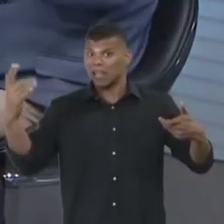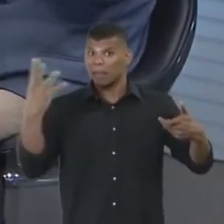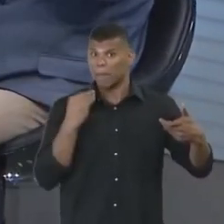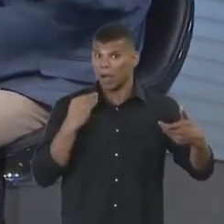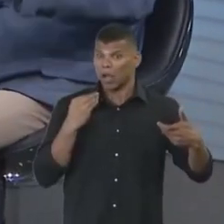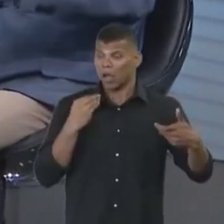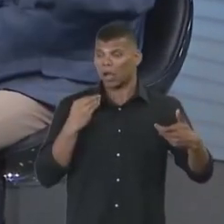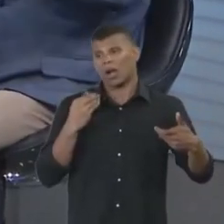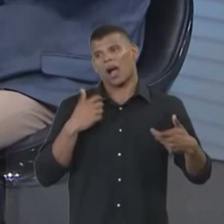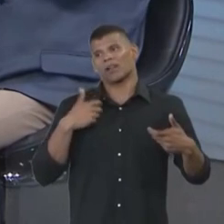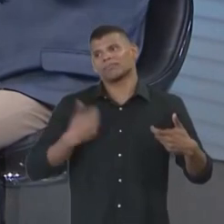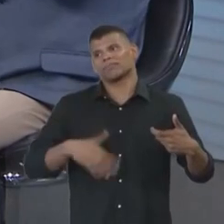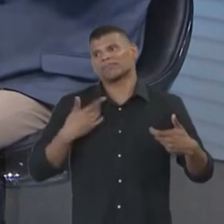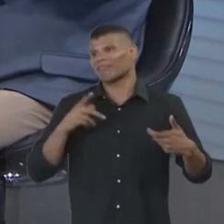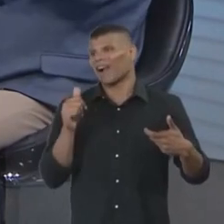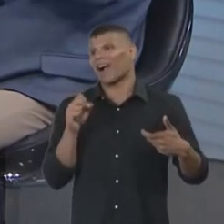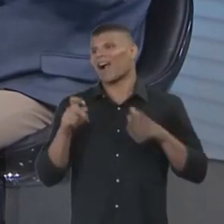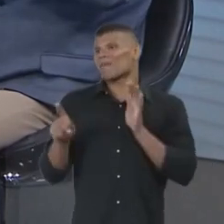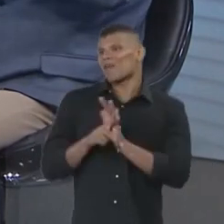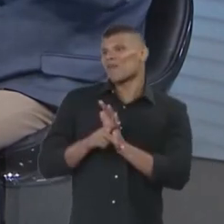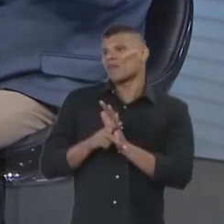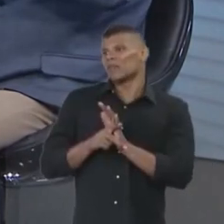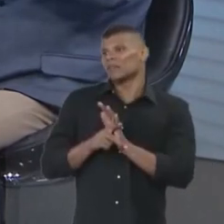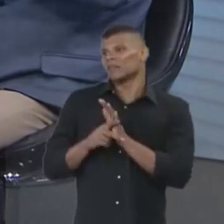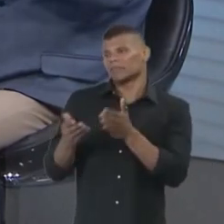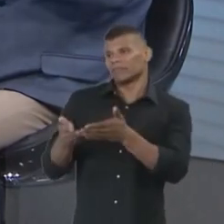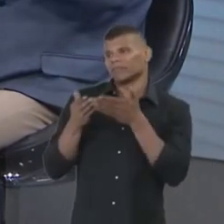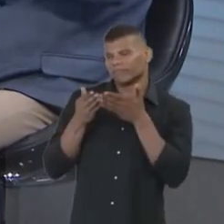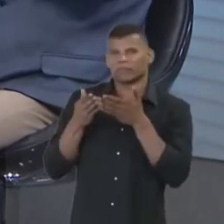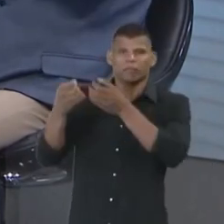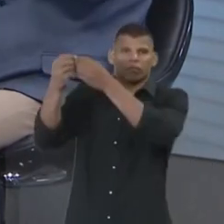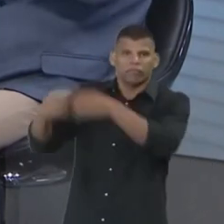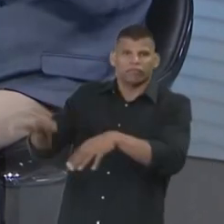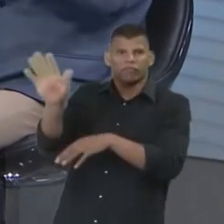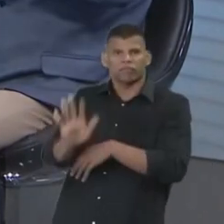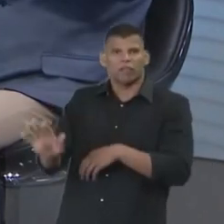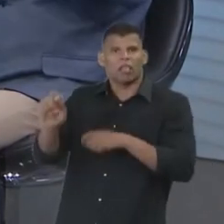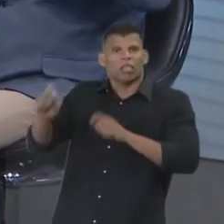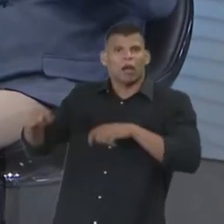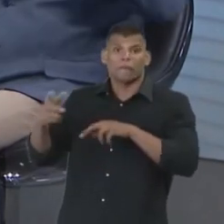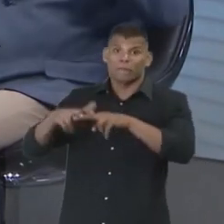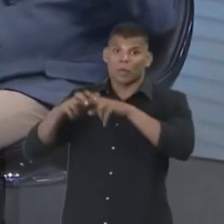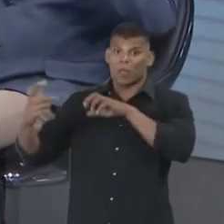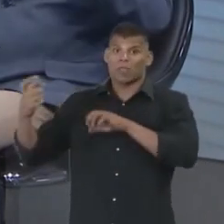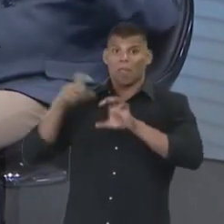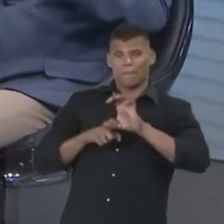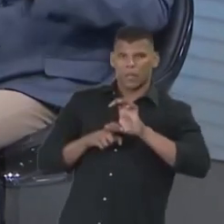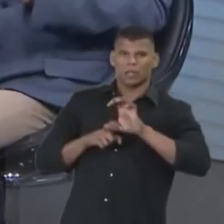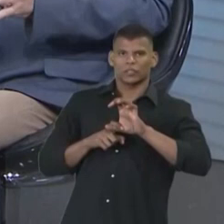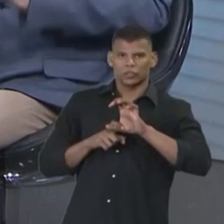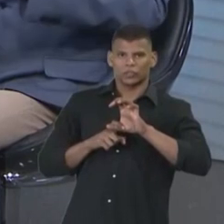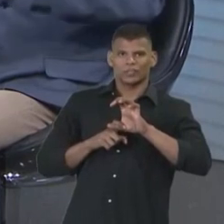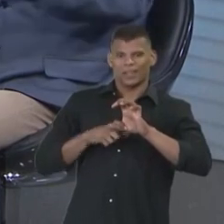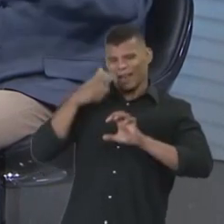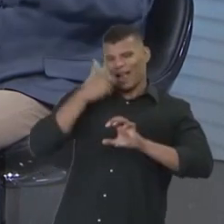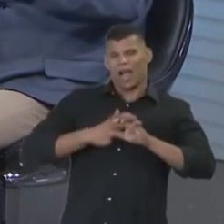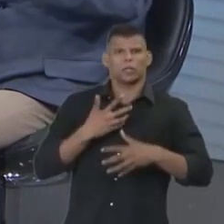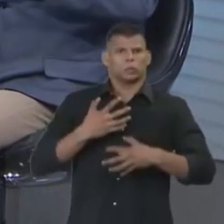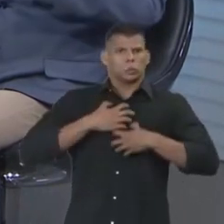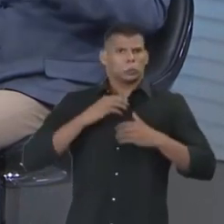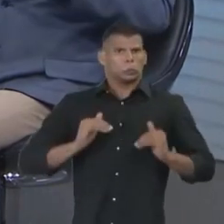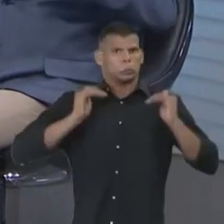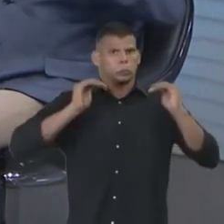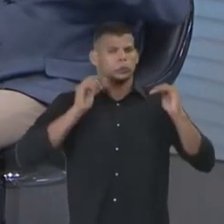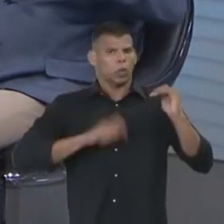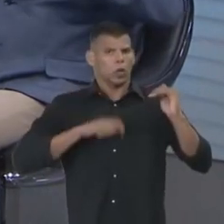Então, fora as, digamos assim, as tais sanções econômicas, quem